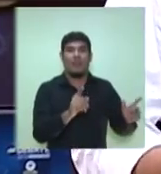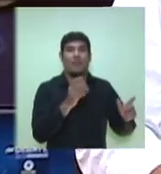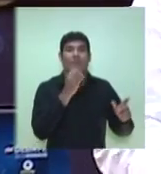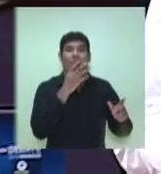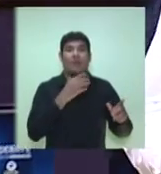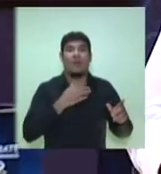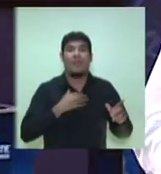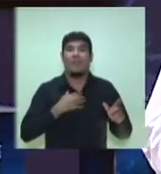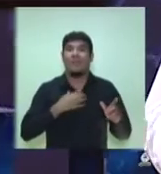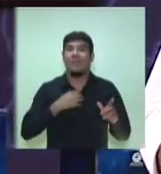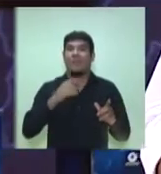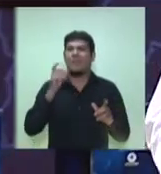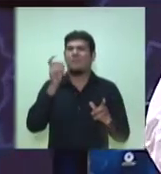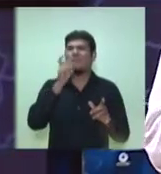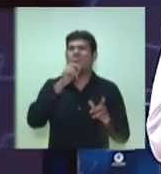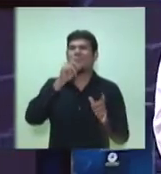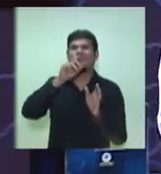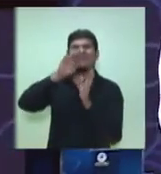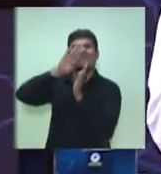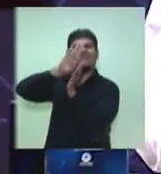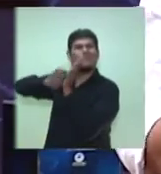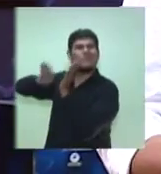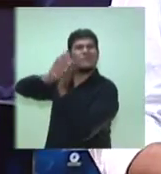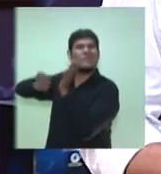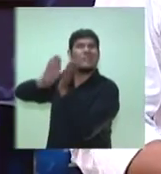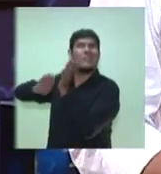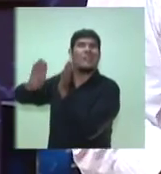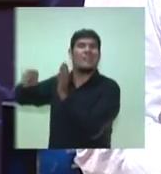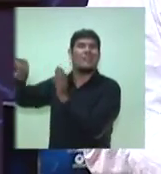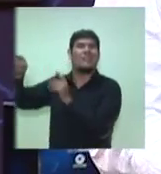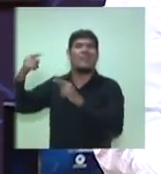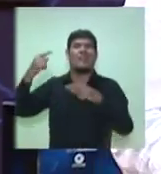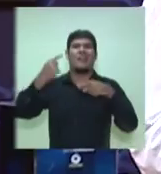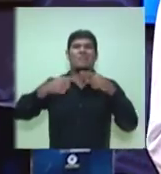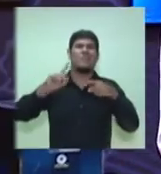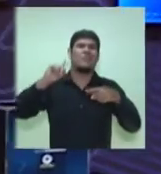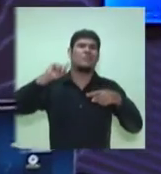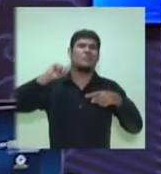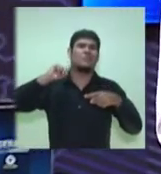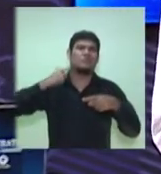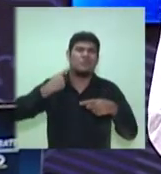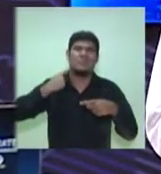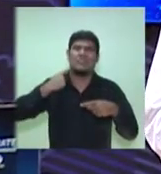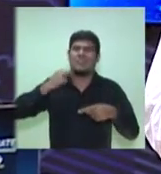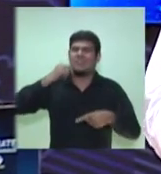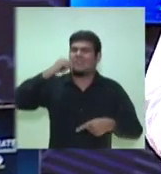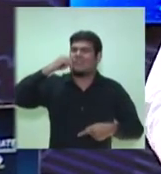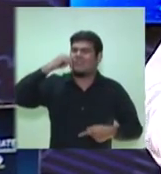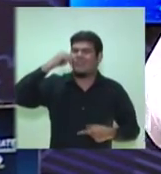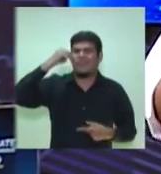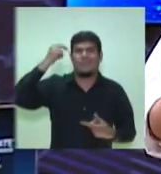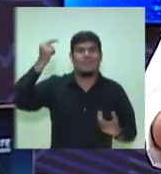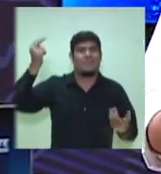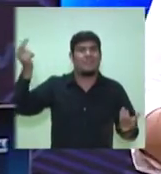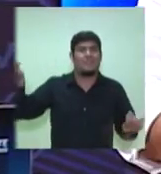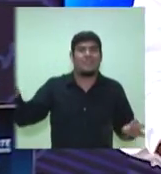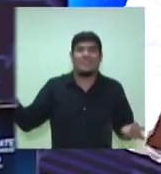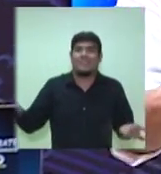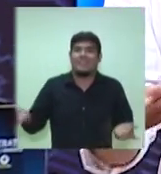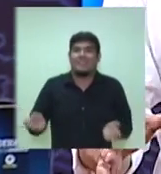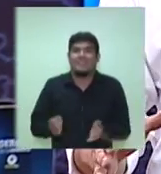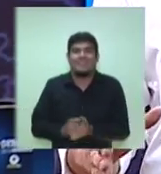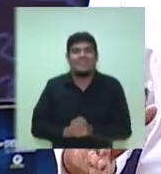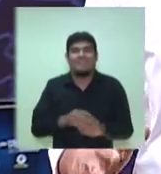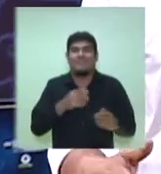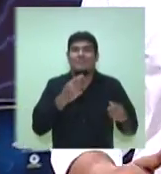muitas de boataria que são espalhadas numa campanha suja, temerária, que envergonha quem quer resgatar o valor da